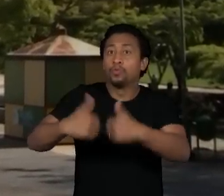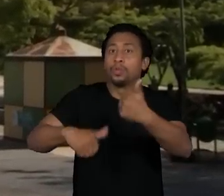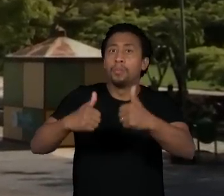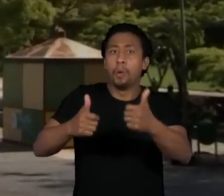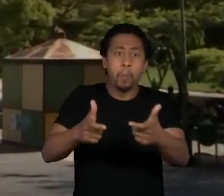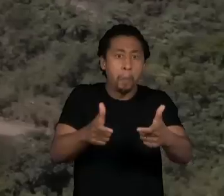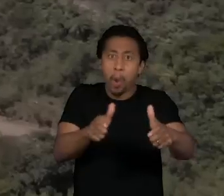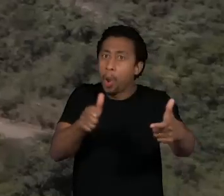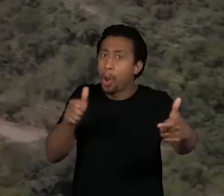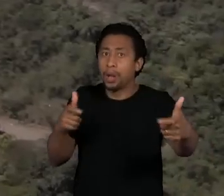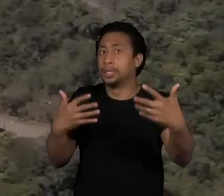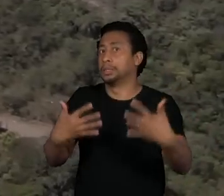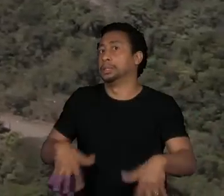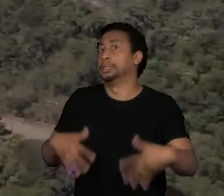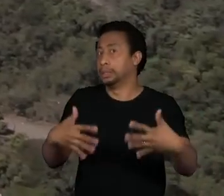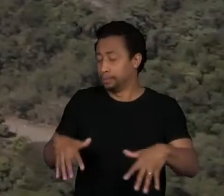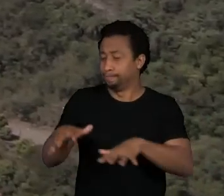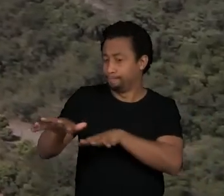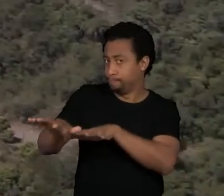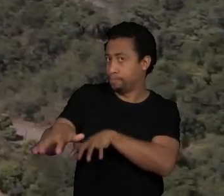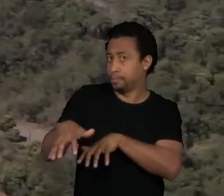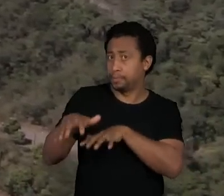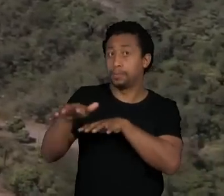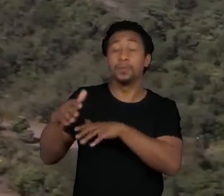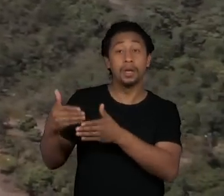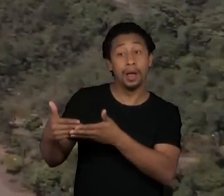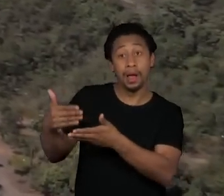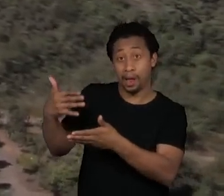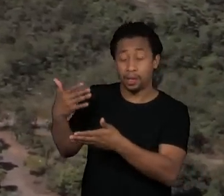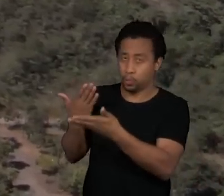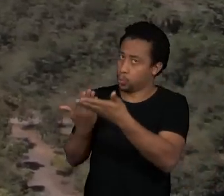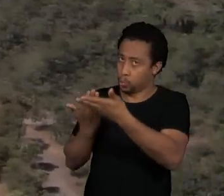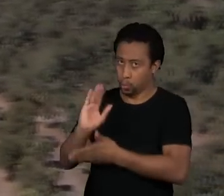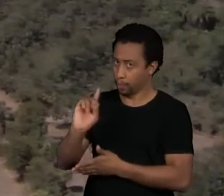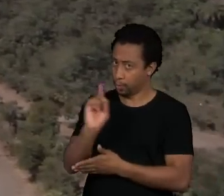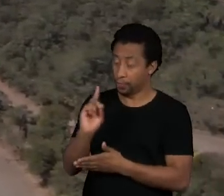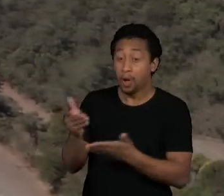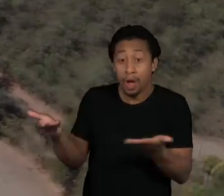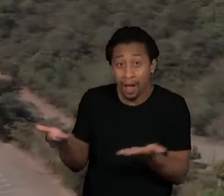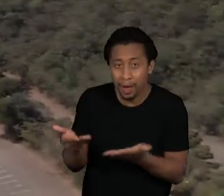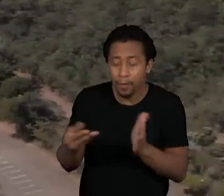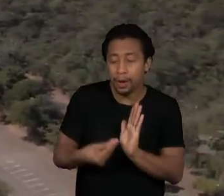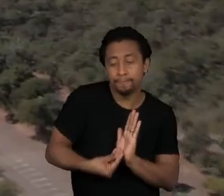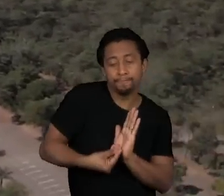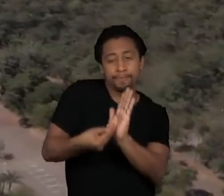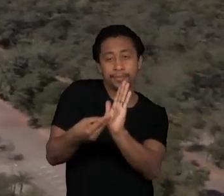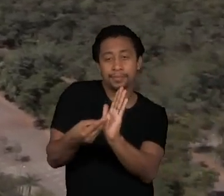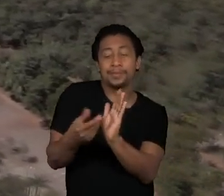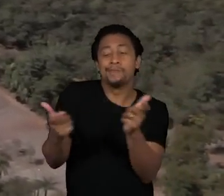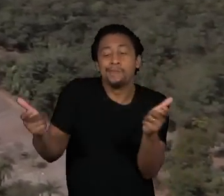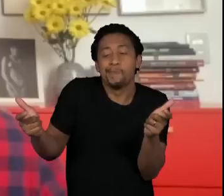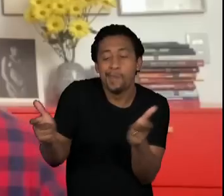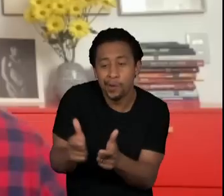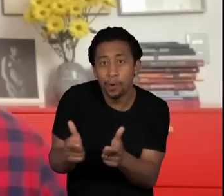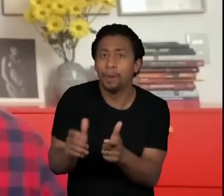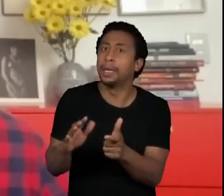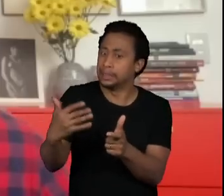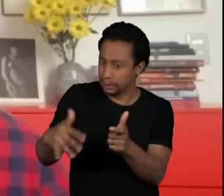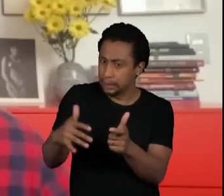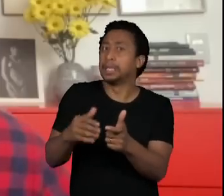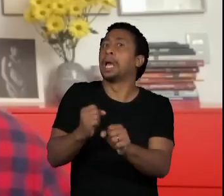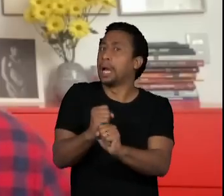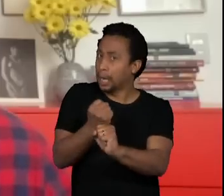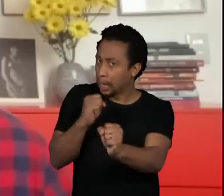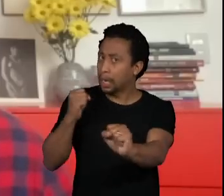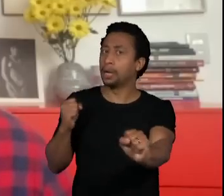projeto minerário muito maior e não foi aprovado naquele momento e agora eles entraram com uma versão menor, que já é muito grande. Todos estão entendendo que